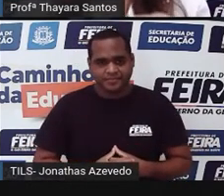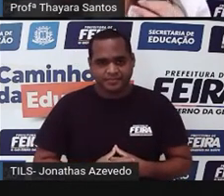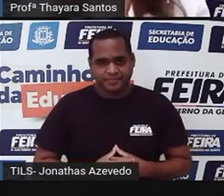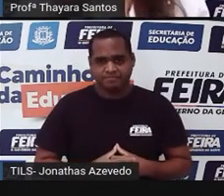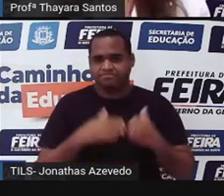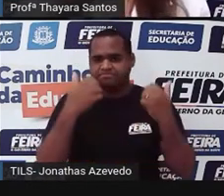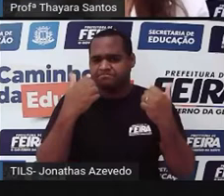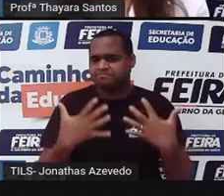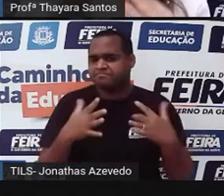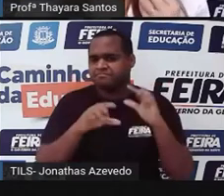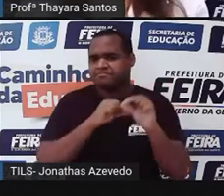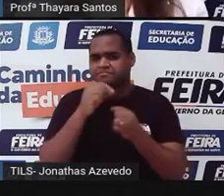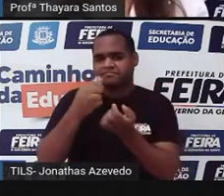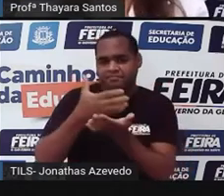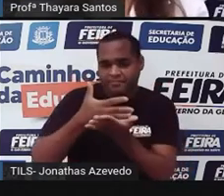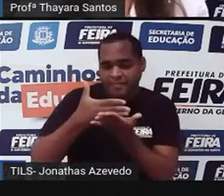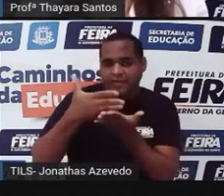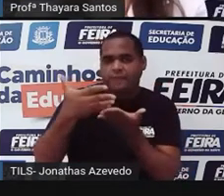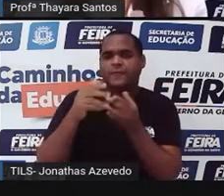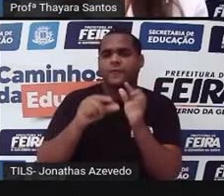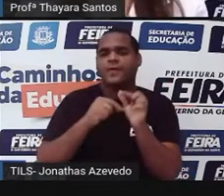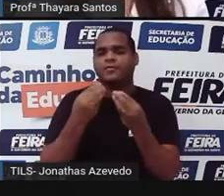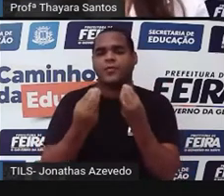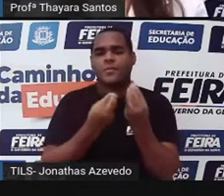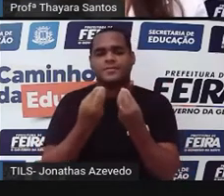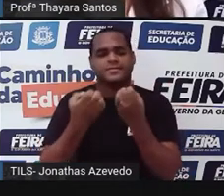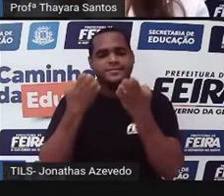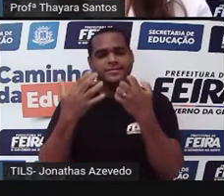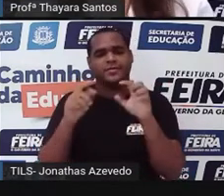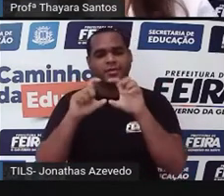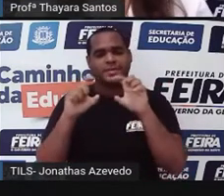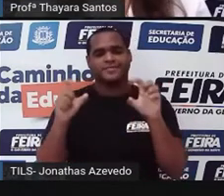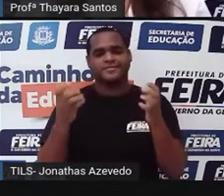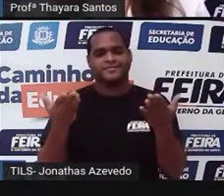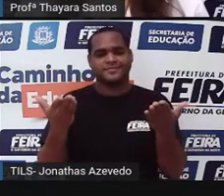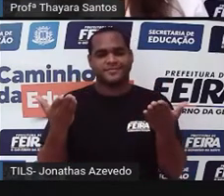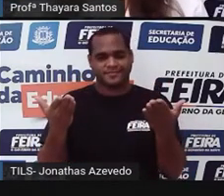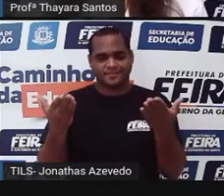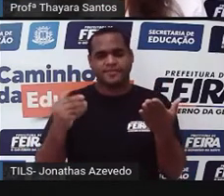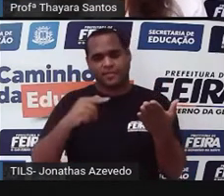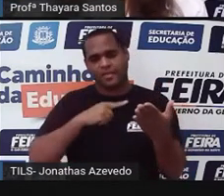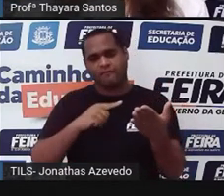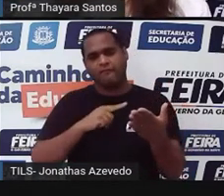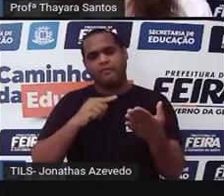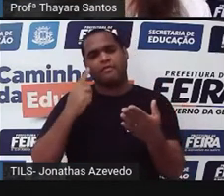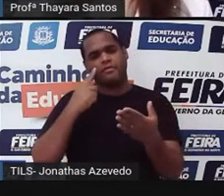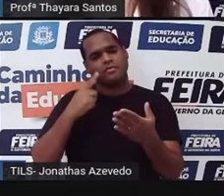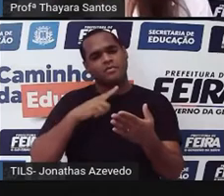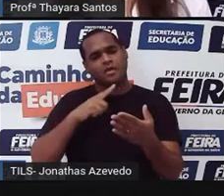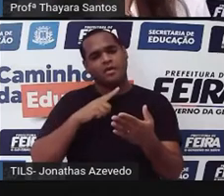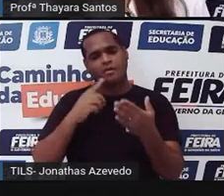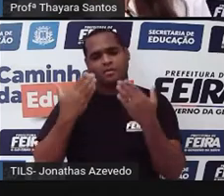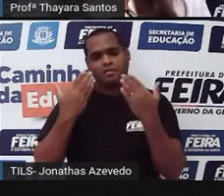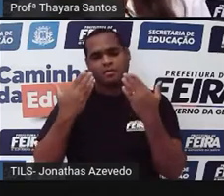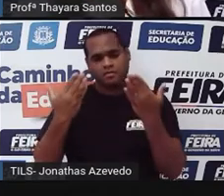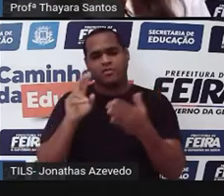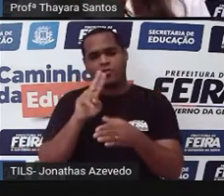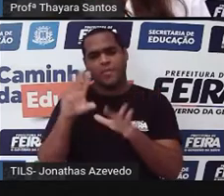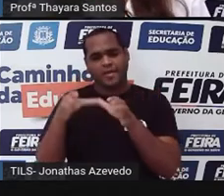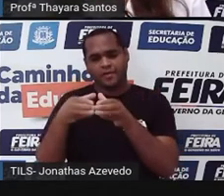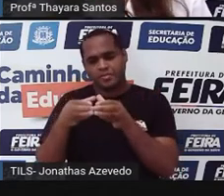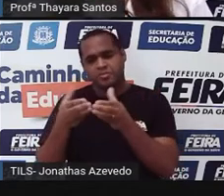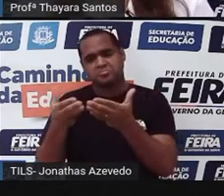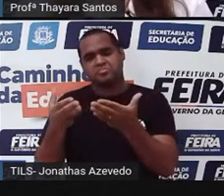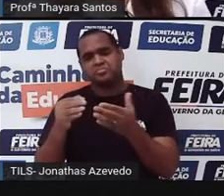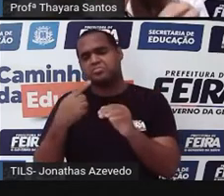Vamos começar agora a falar especificamente sobre os equinodermos. Os equinodermos eles apresentam esse nome, esse grupo tem esse